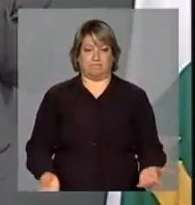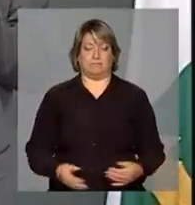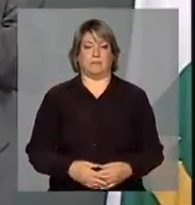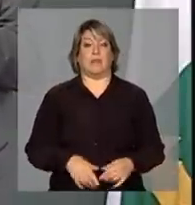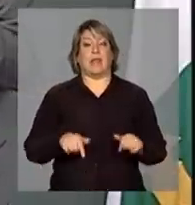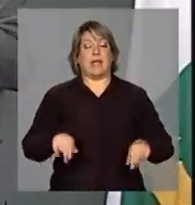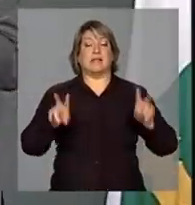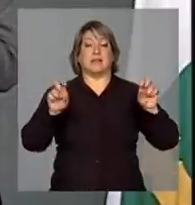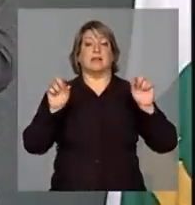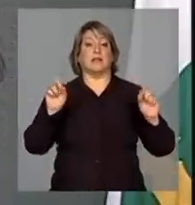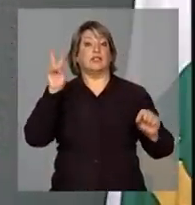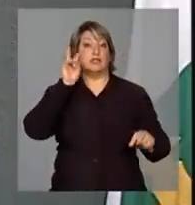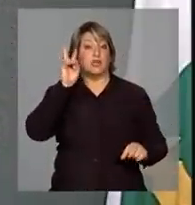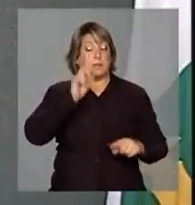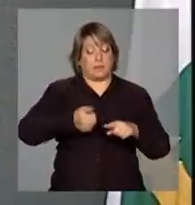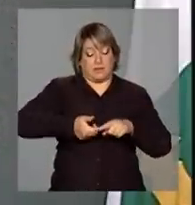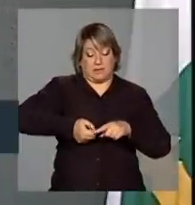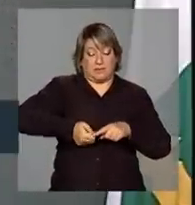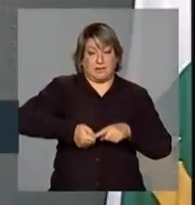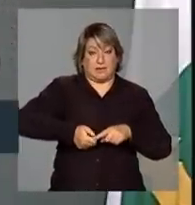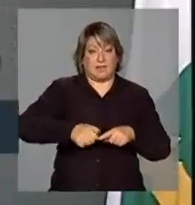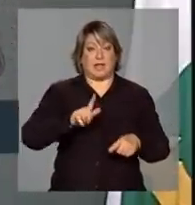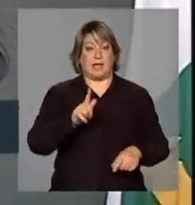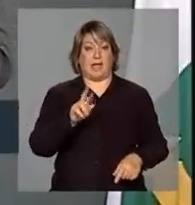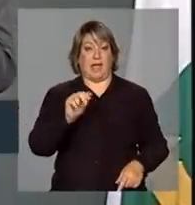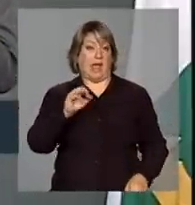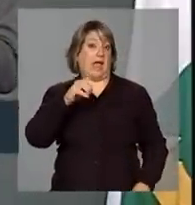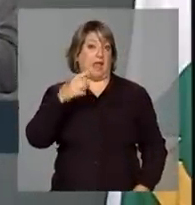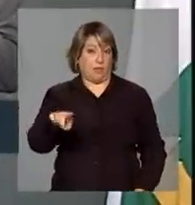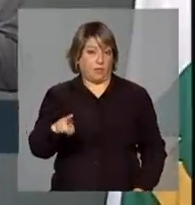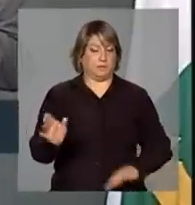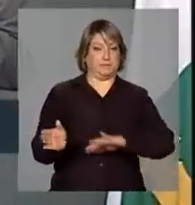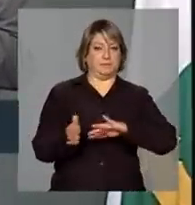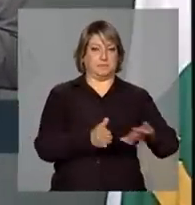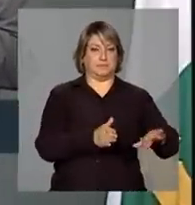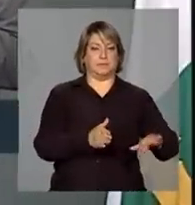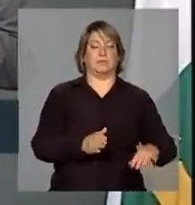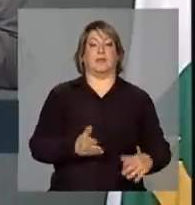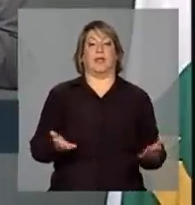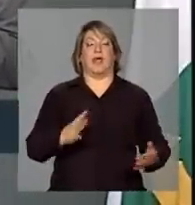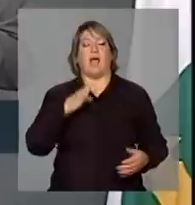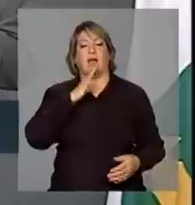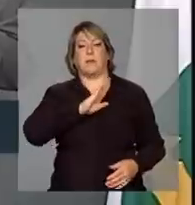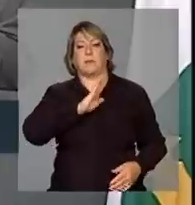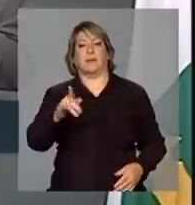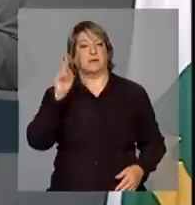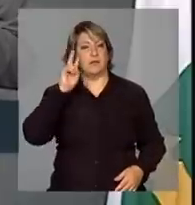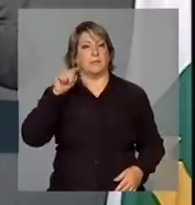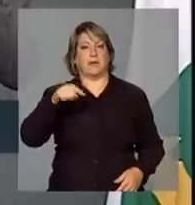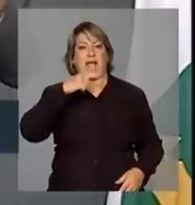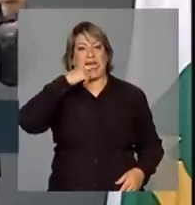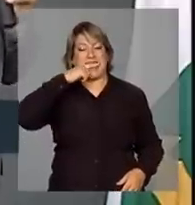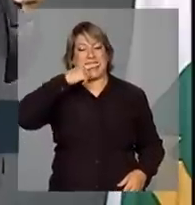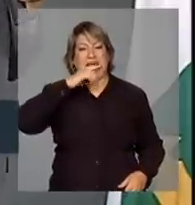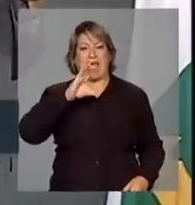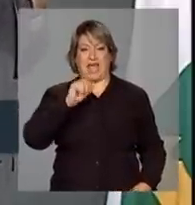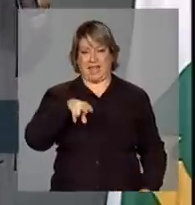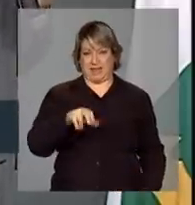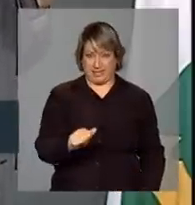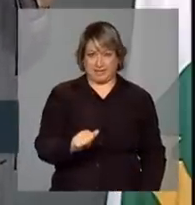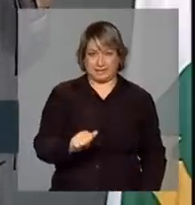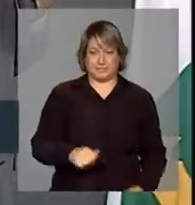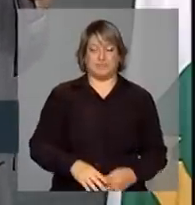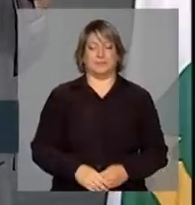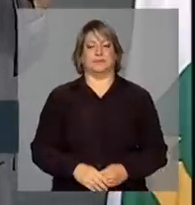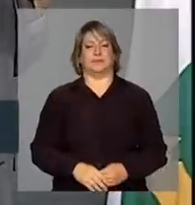as questões em relação a grãos. Neri, eu acho que vou passar direto para a questão da cana. Vamos lá,